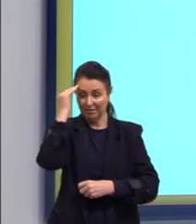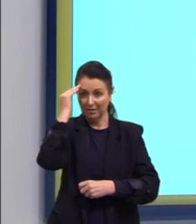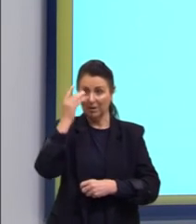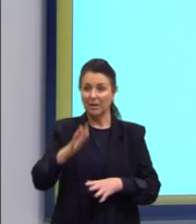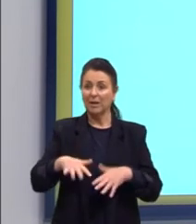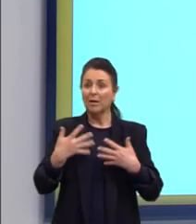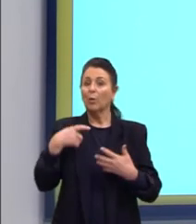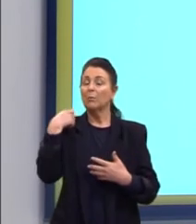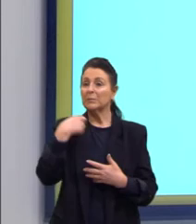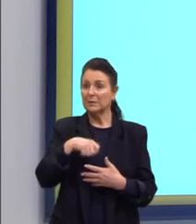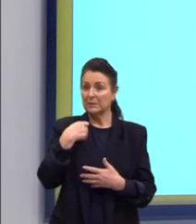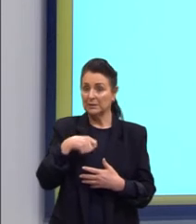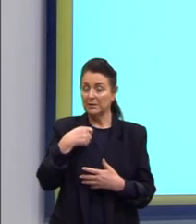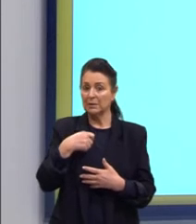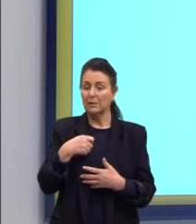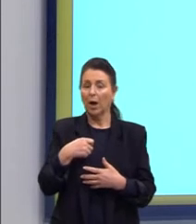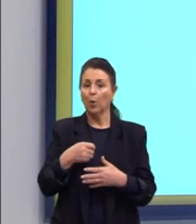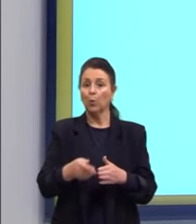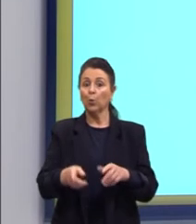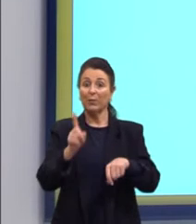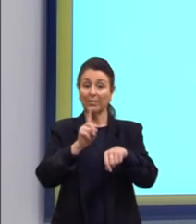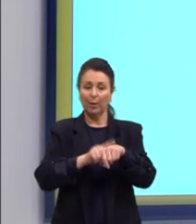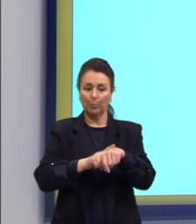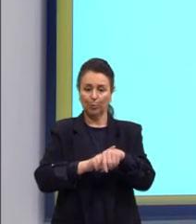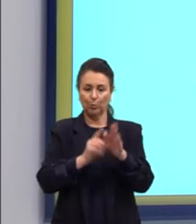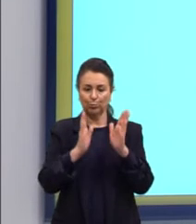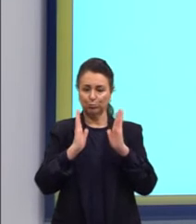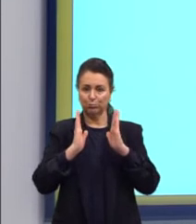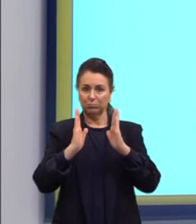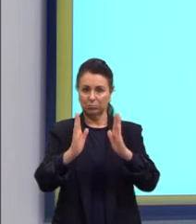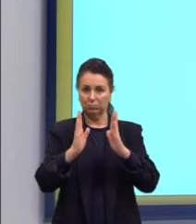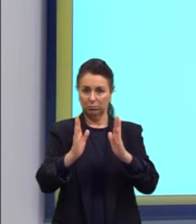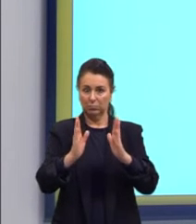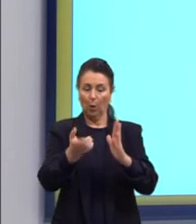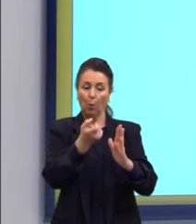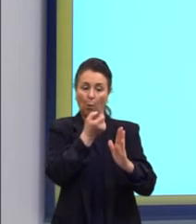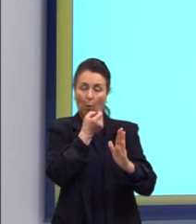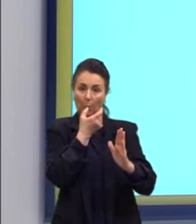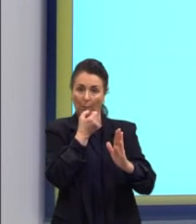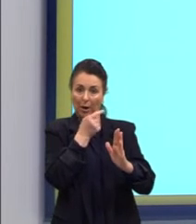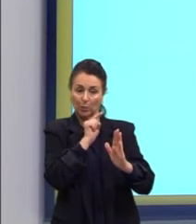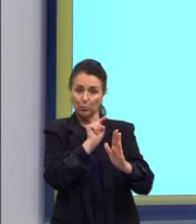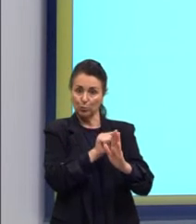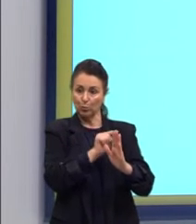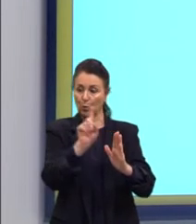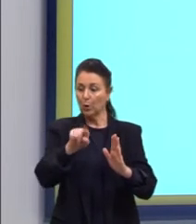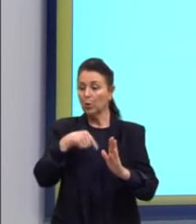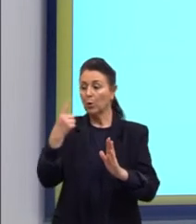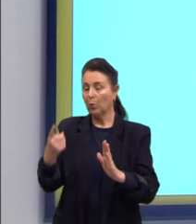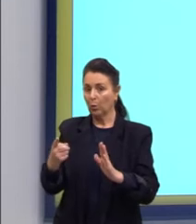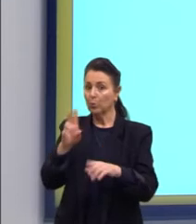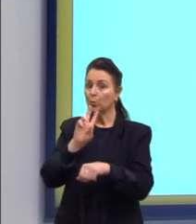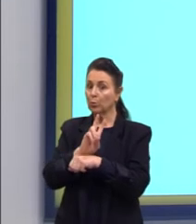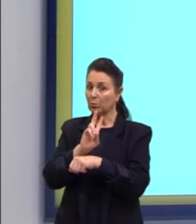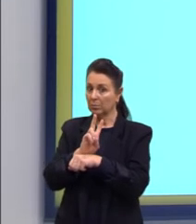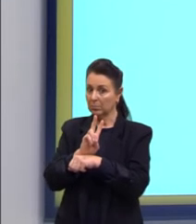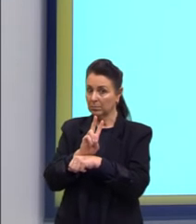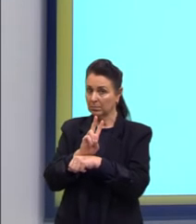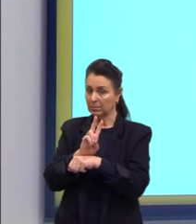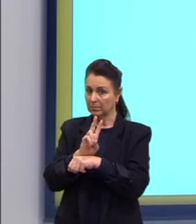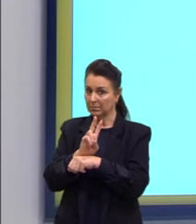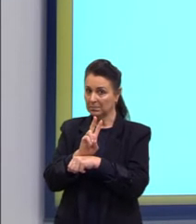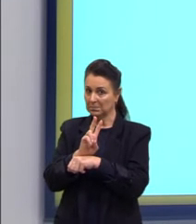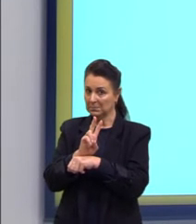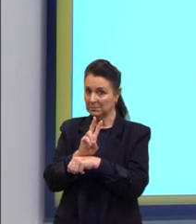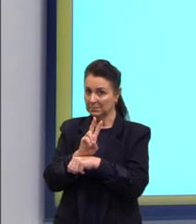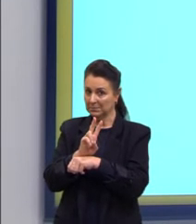Sendo necessário um intervalo entre a ingestão de um e outro. Então, sendo